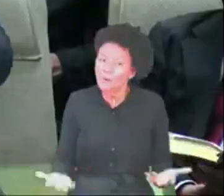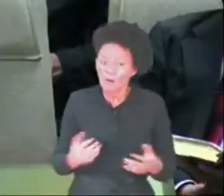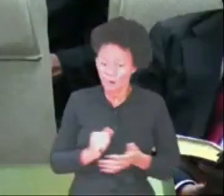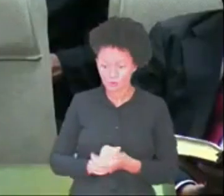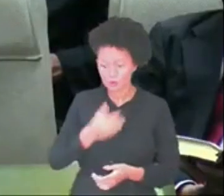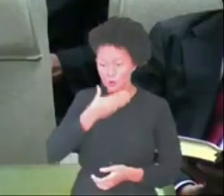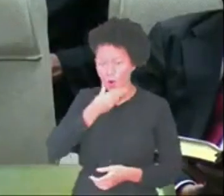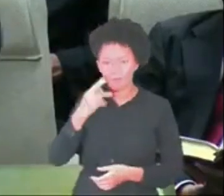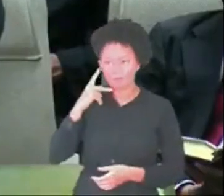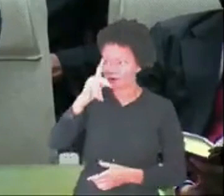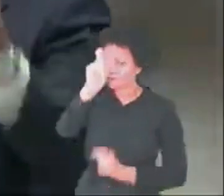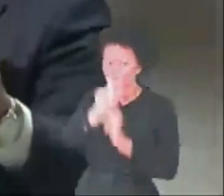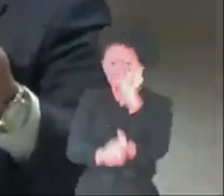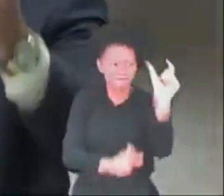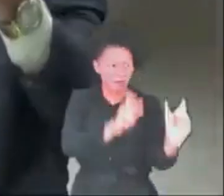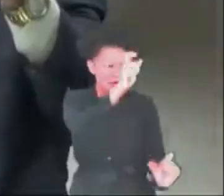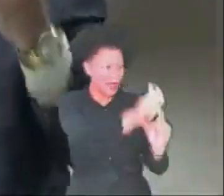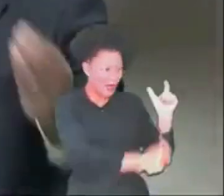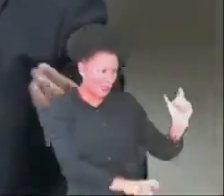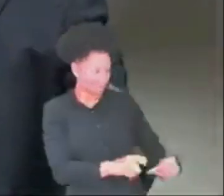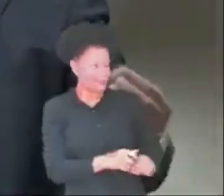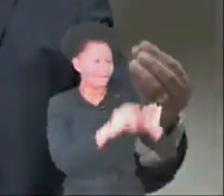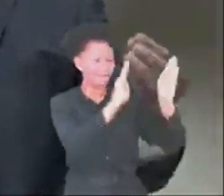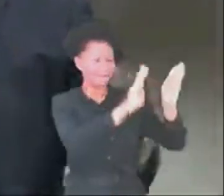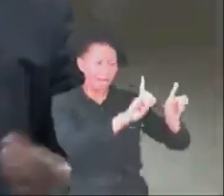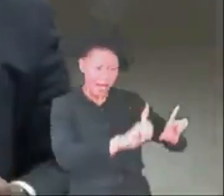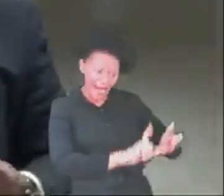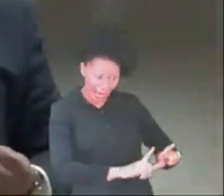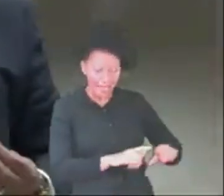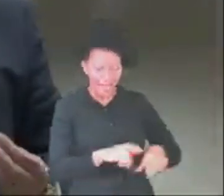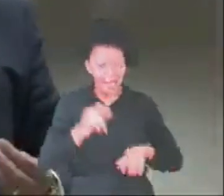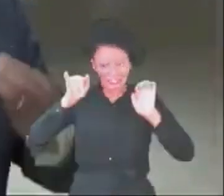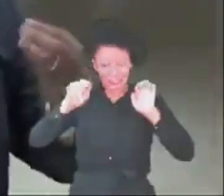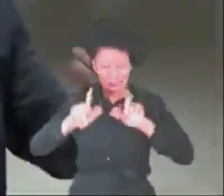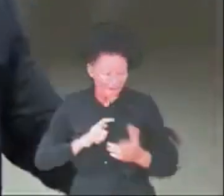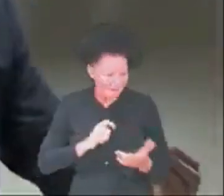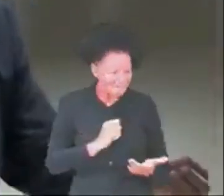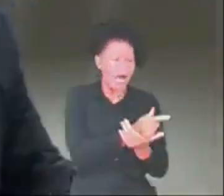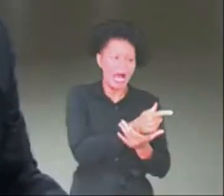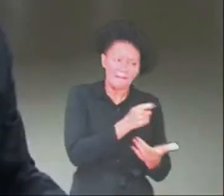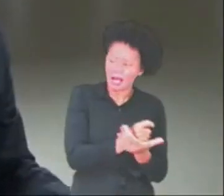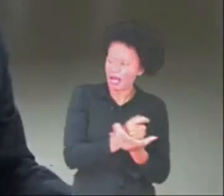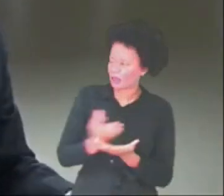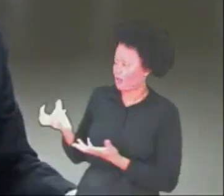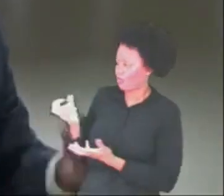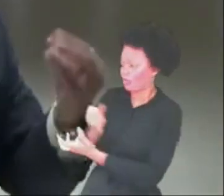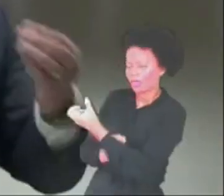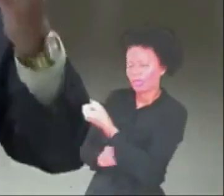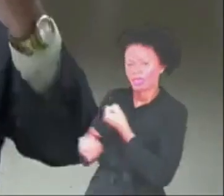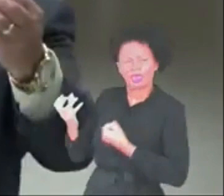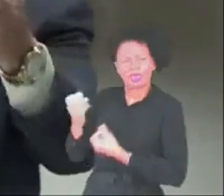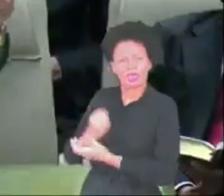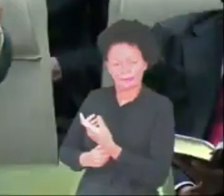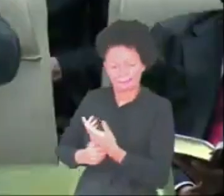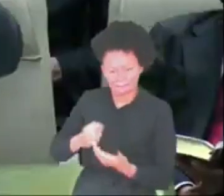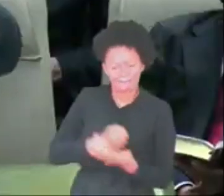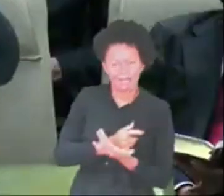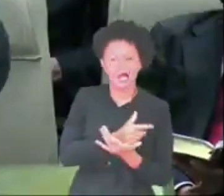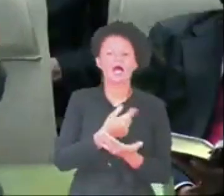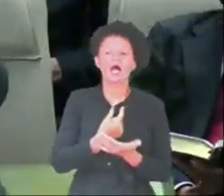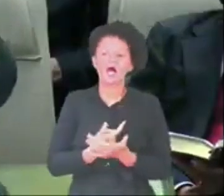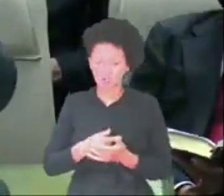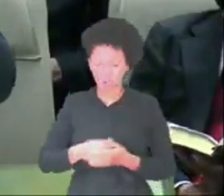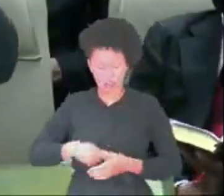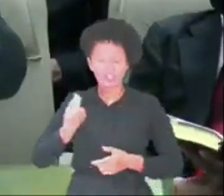profetas de Baal, eles comem da mesa de Jezabel. Eles comem da mesa. O estado banca. Quando eu